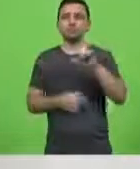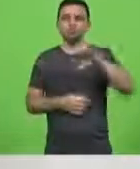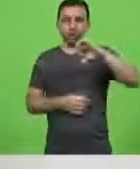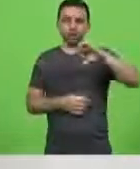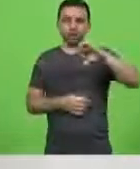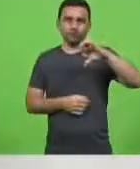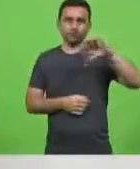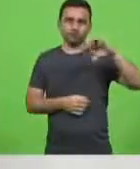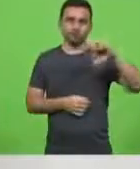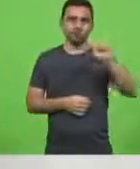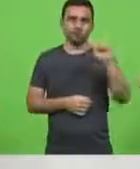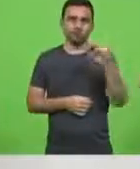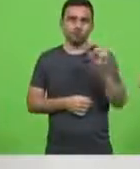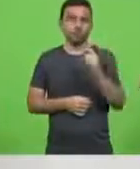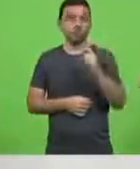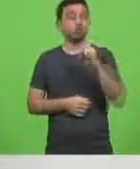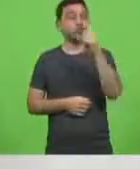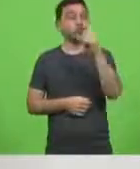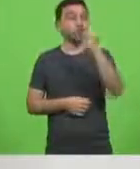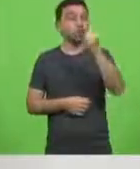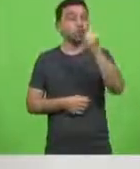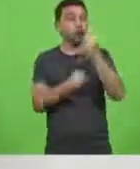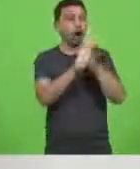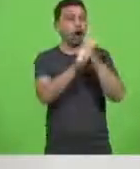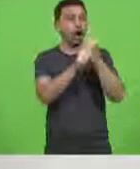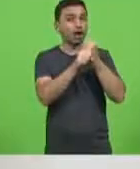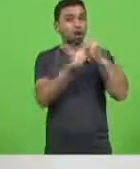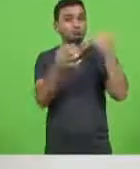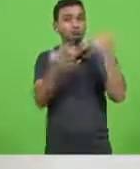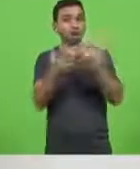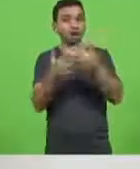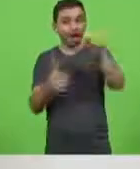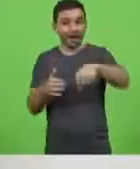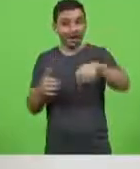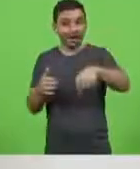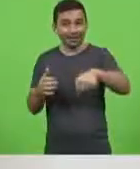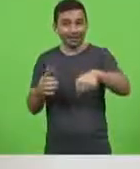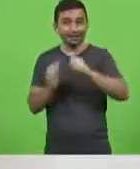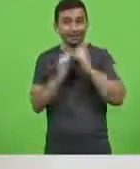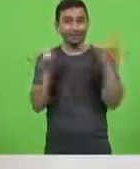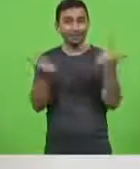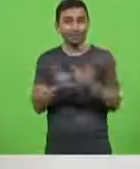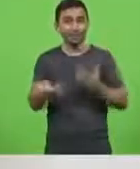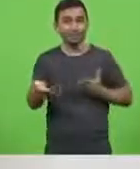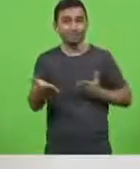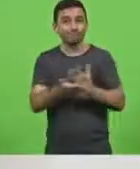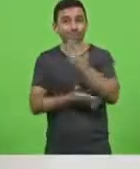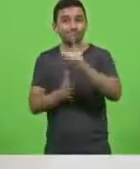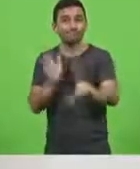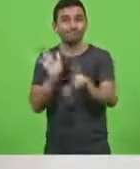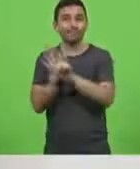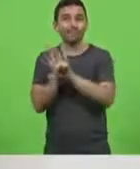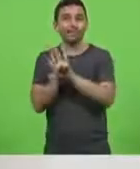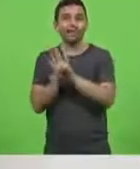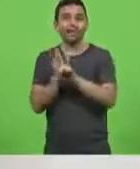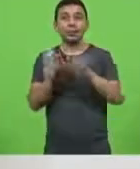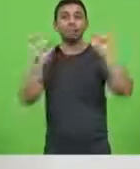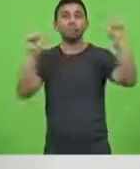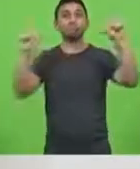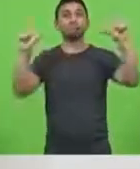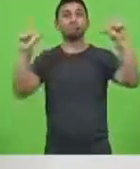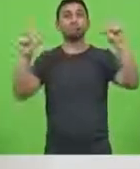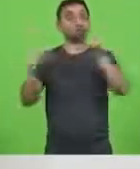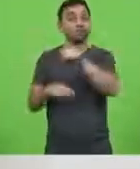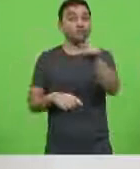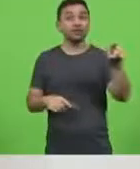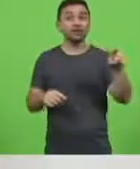18 anos depois esta casa aqui aprovou uma lei atenção pasmem